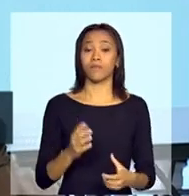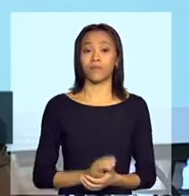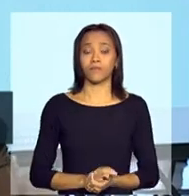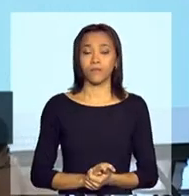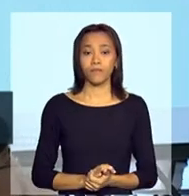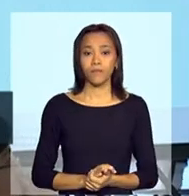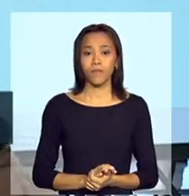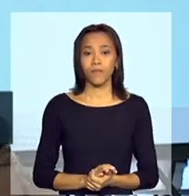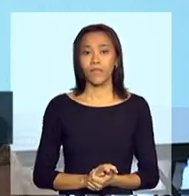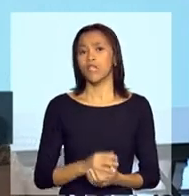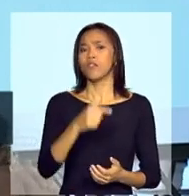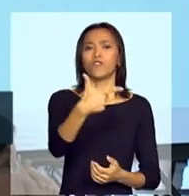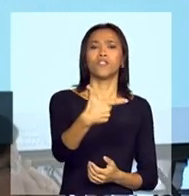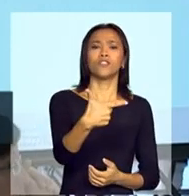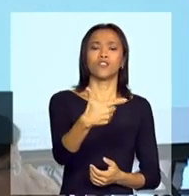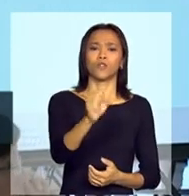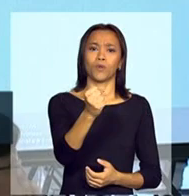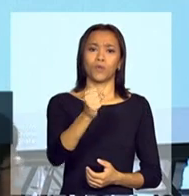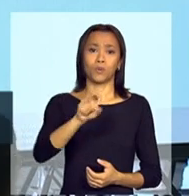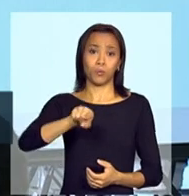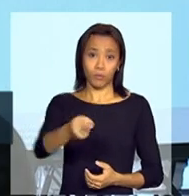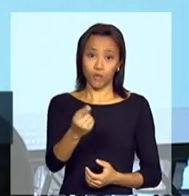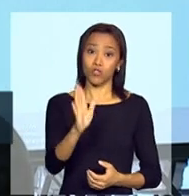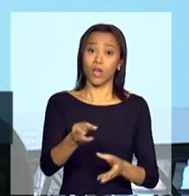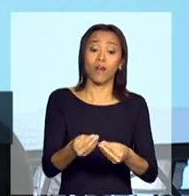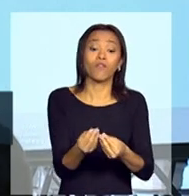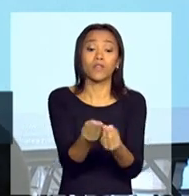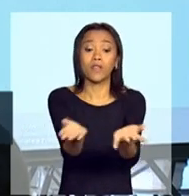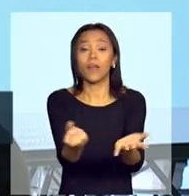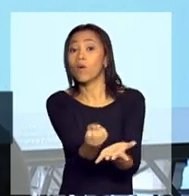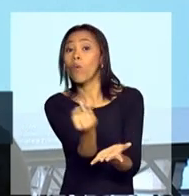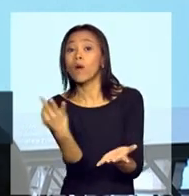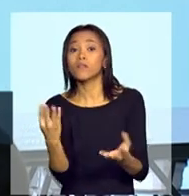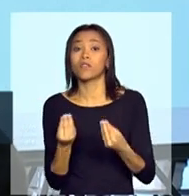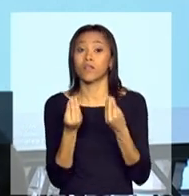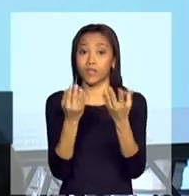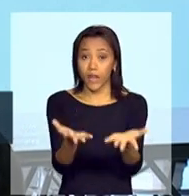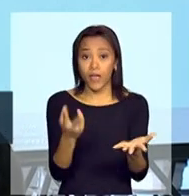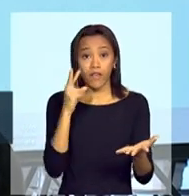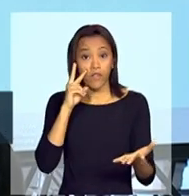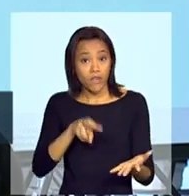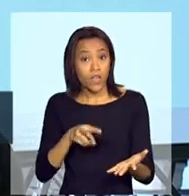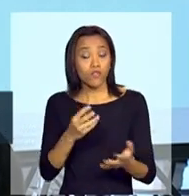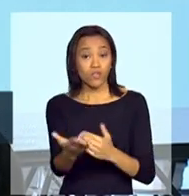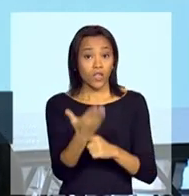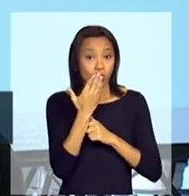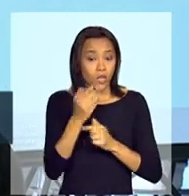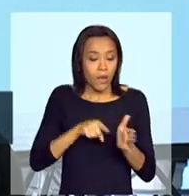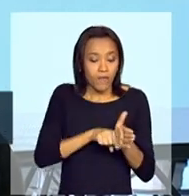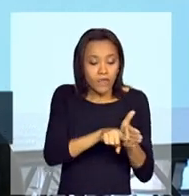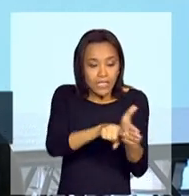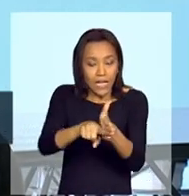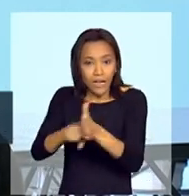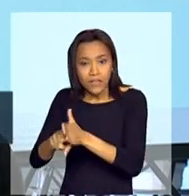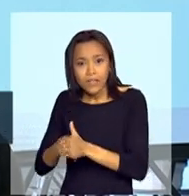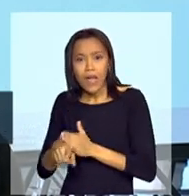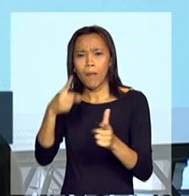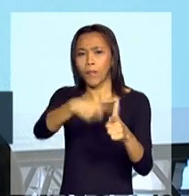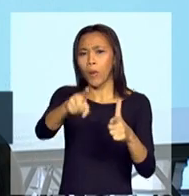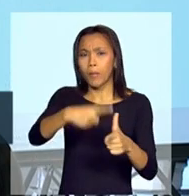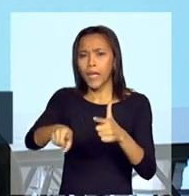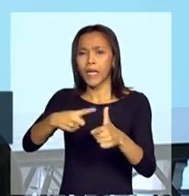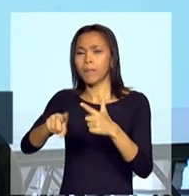daquelas 28 mil, quantas foram entregues no seu município, nos ajude a olhar, fiscalizar, identificar problemas e identificar